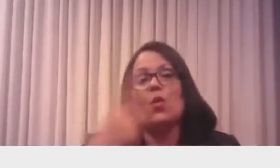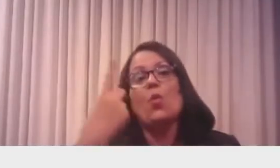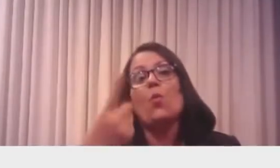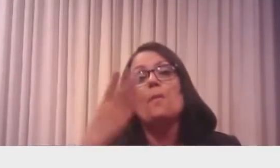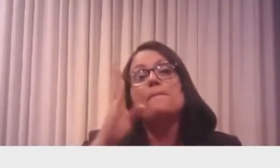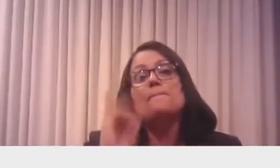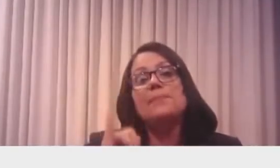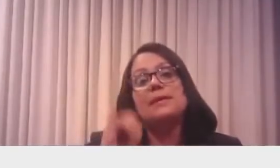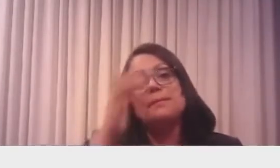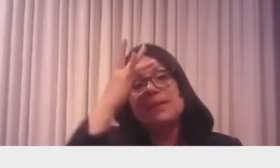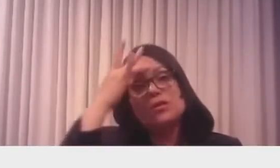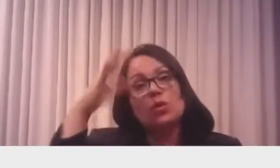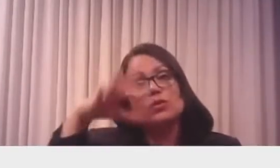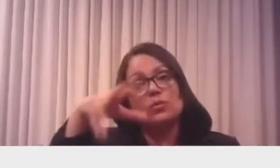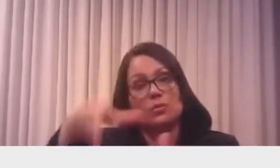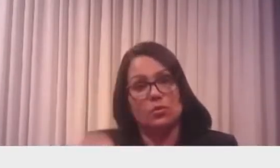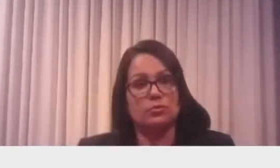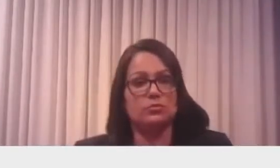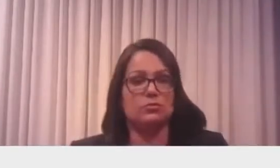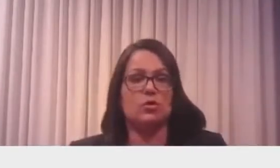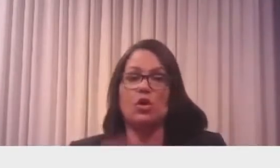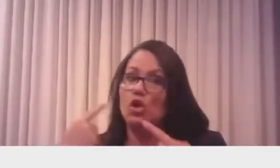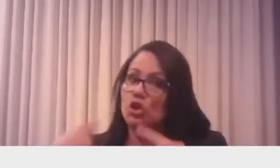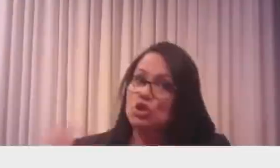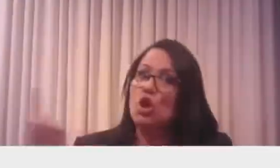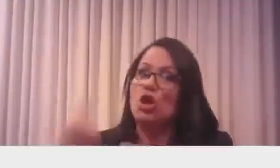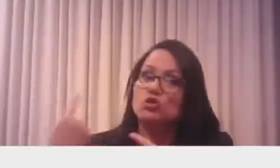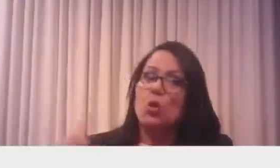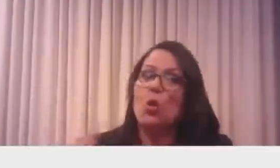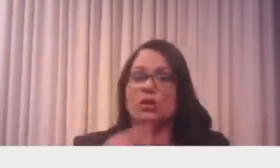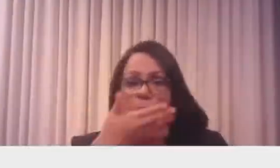Repudiamos o terrorismo, estão defendidos pela esquerda,